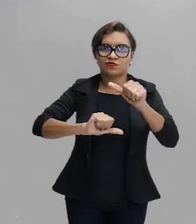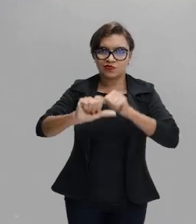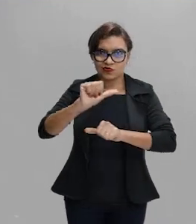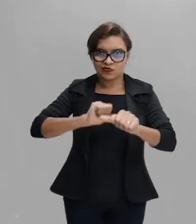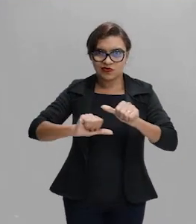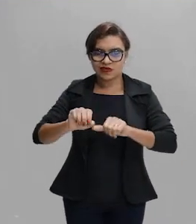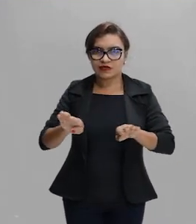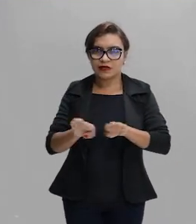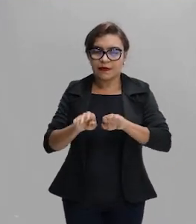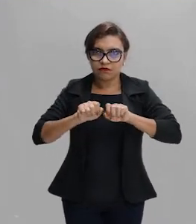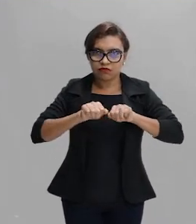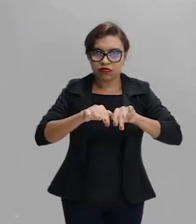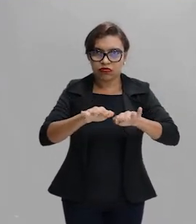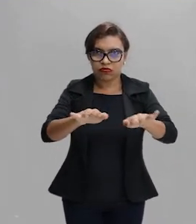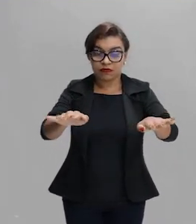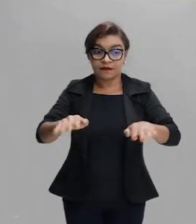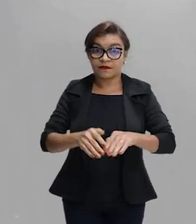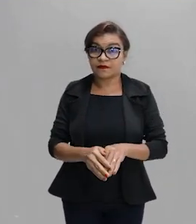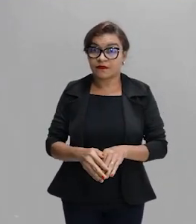Muita atenção nessa aula de hoje.